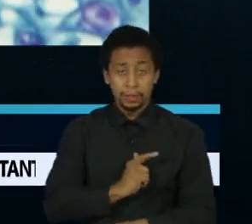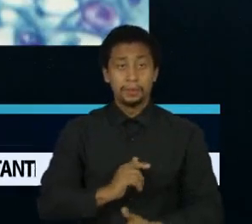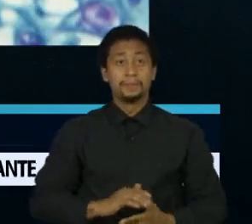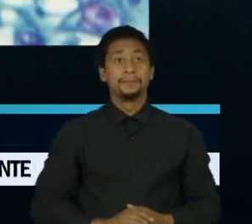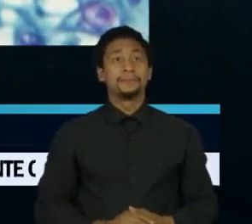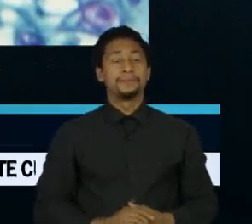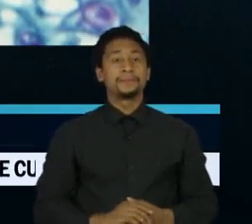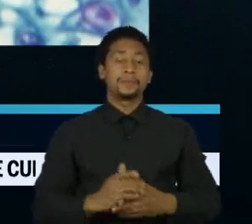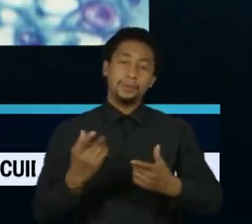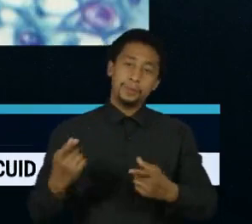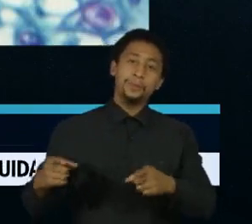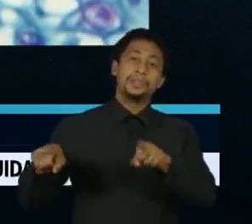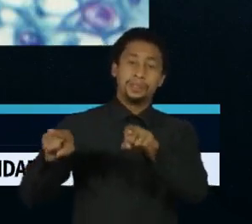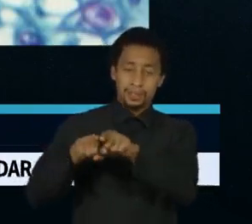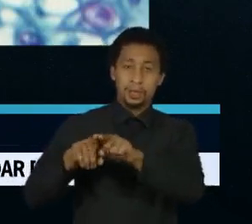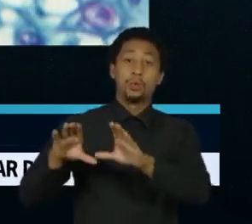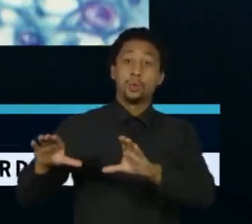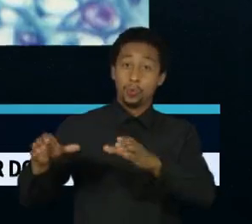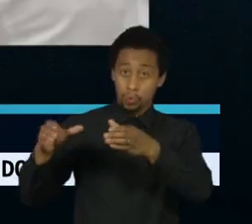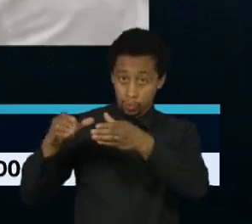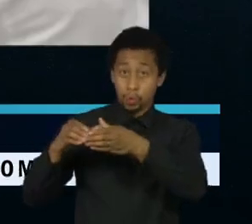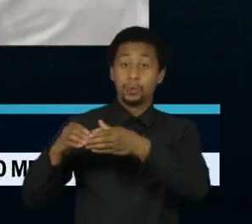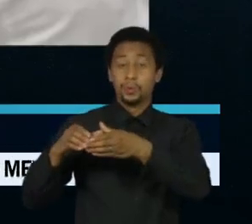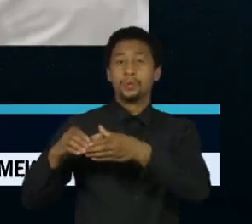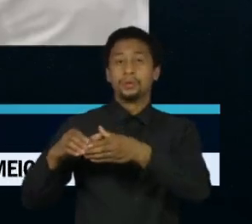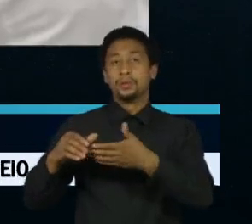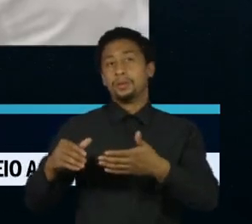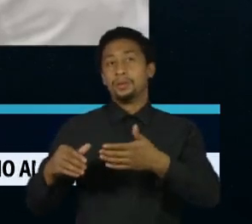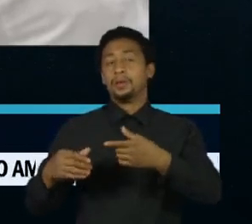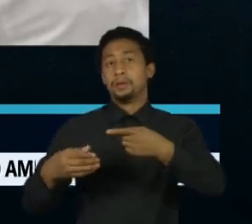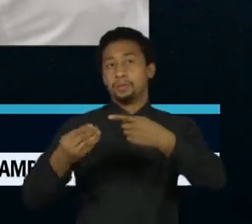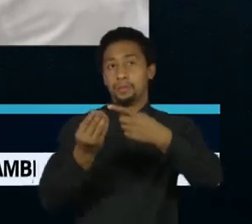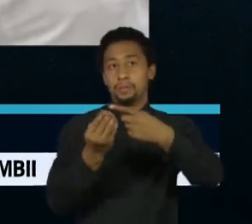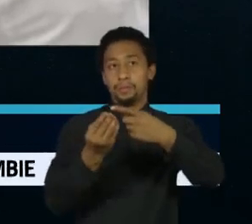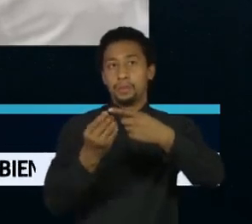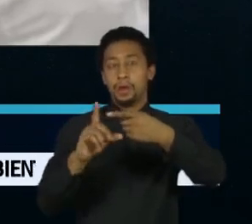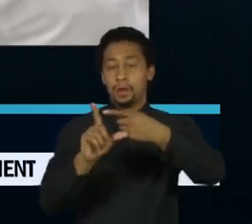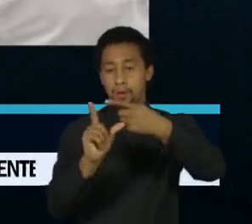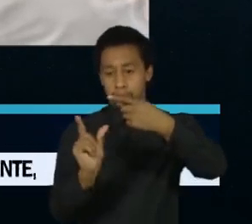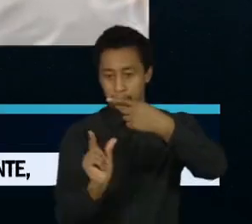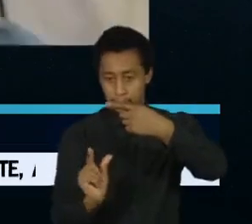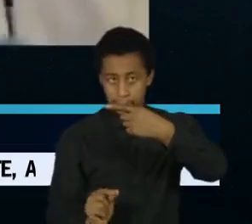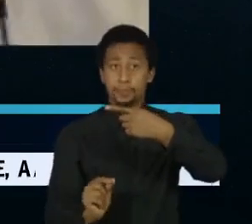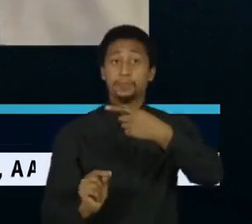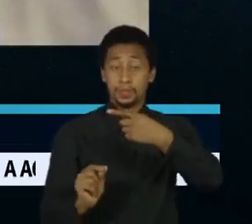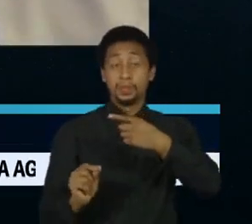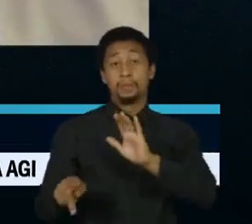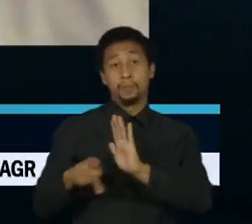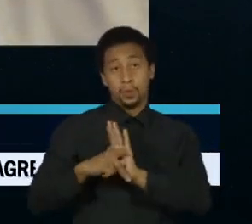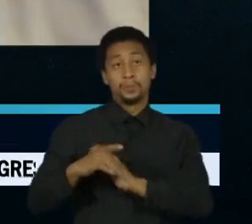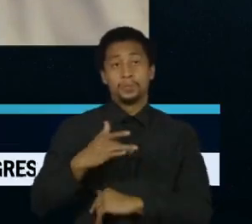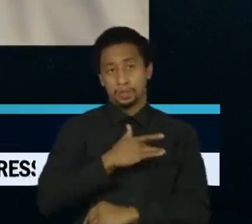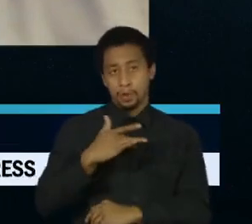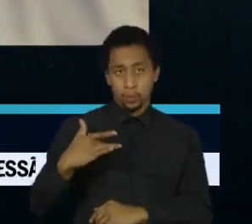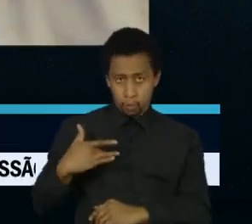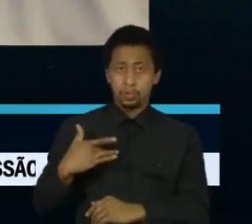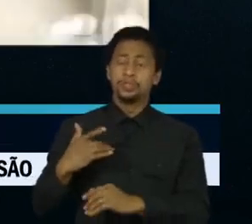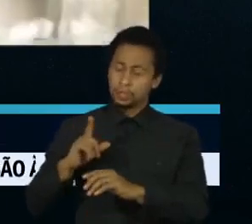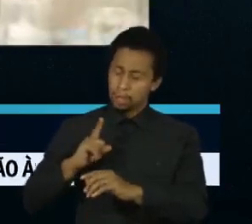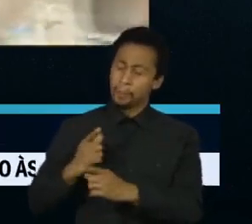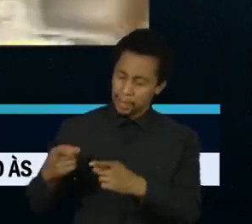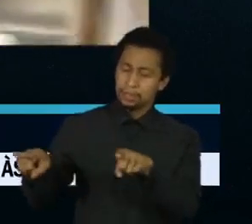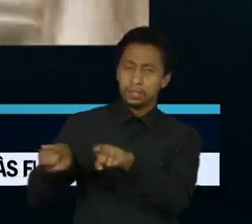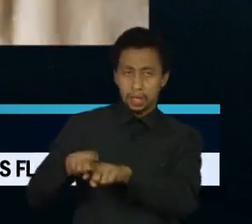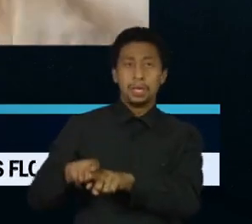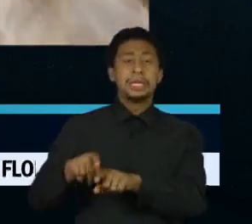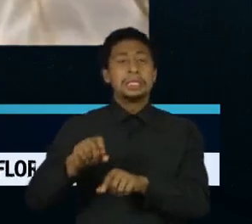a Organização Pan-Americana de Saúde para que, se houver essa necessidade, nós termos vacinas para aplicar